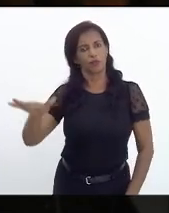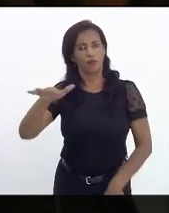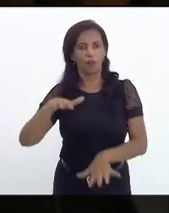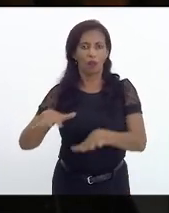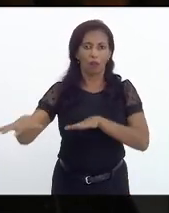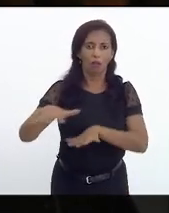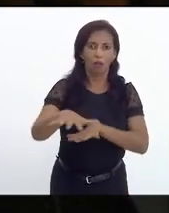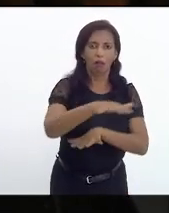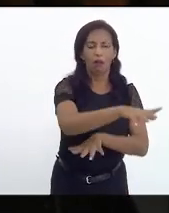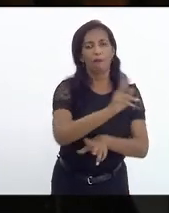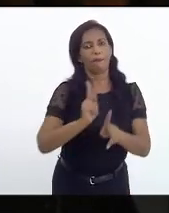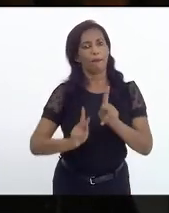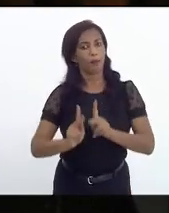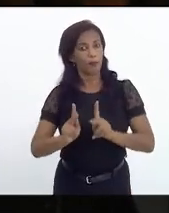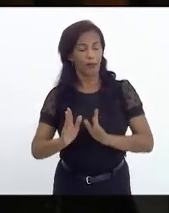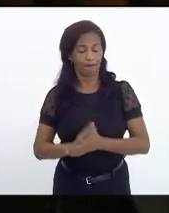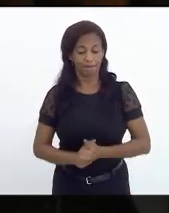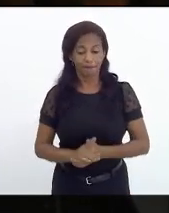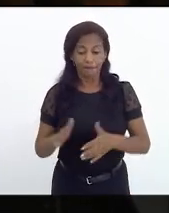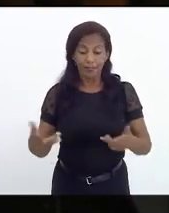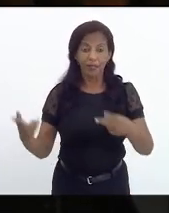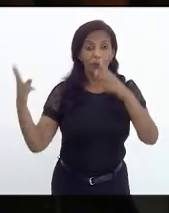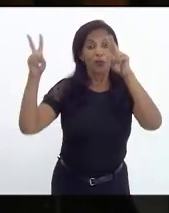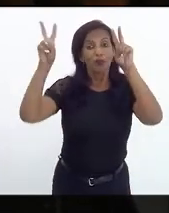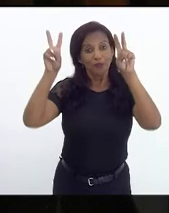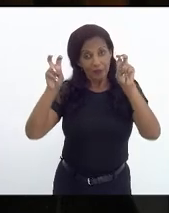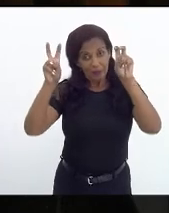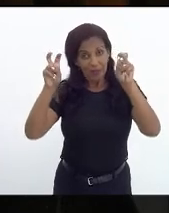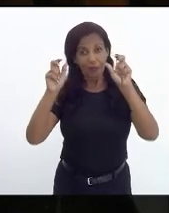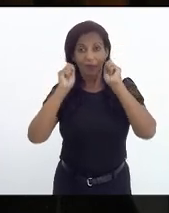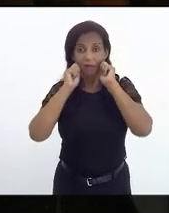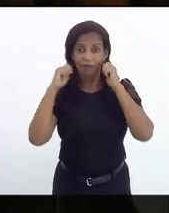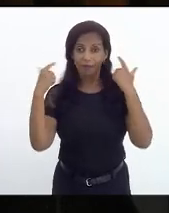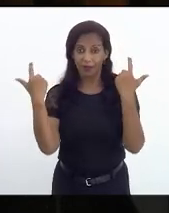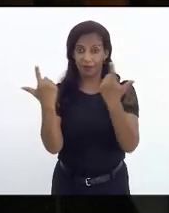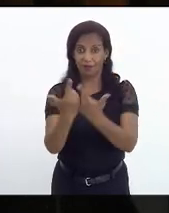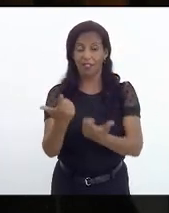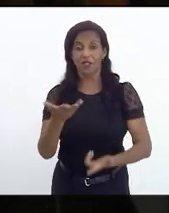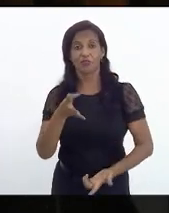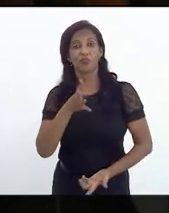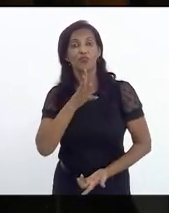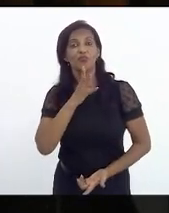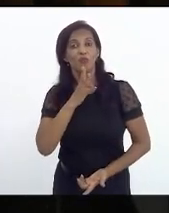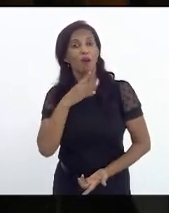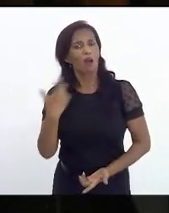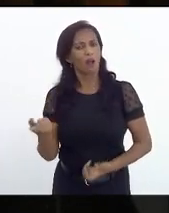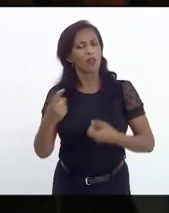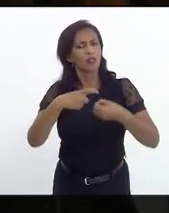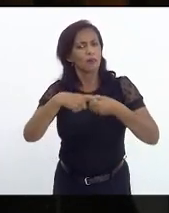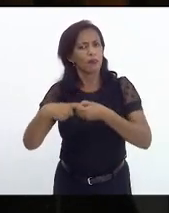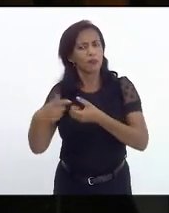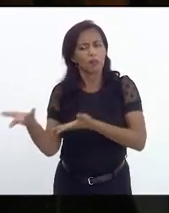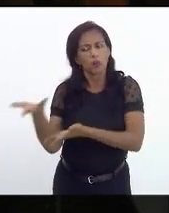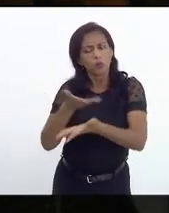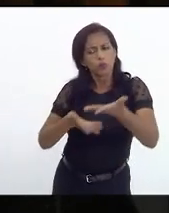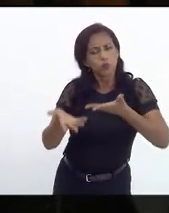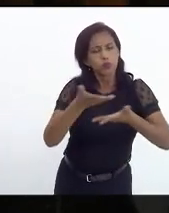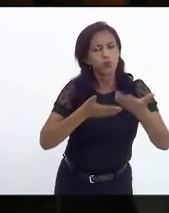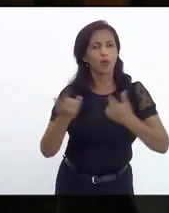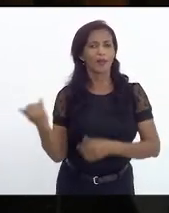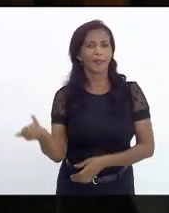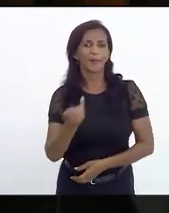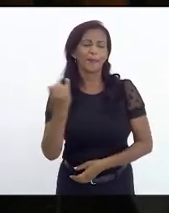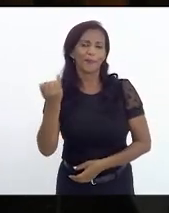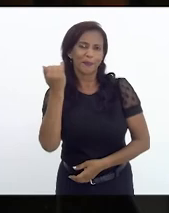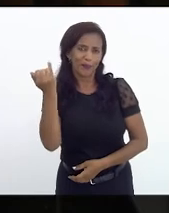populares. então esse é um tema que a Assembleia vem conhecendo além de uma parceria importante celebrada pela Assembleia